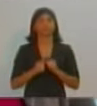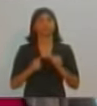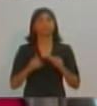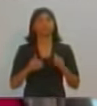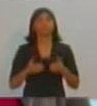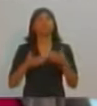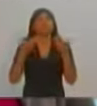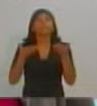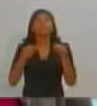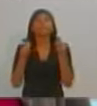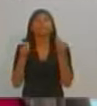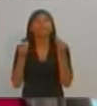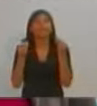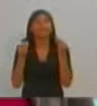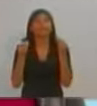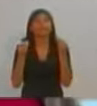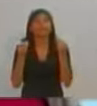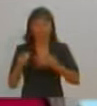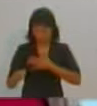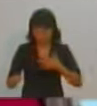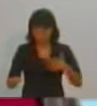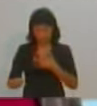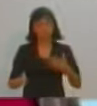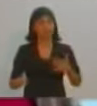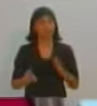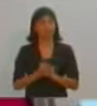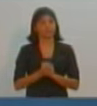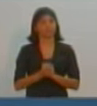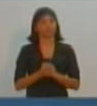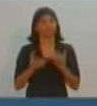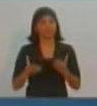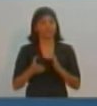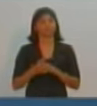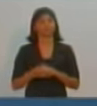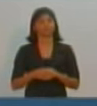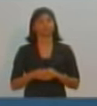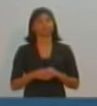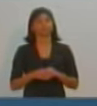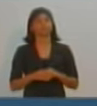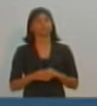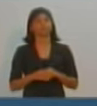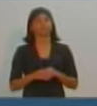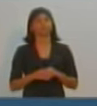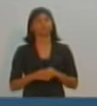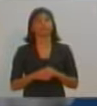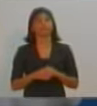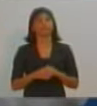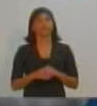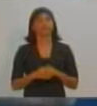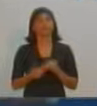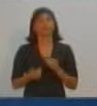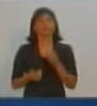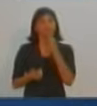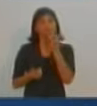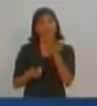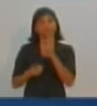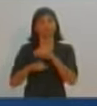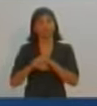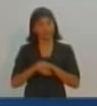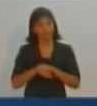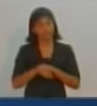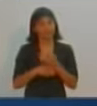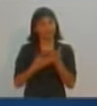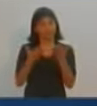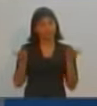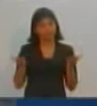o você tem a fazer a respeito da saúde de Presidente Prudente? Candidato, um minuto. Boa noite a todos. Boa noite a você,